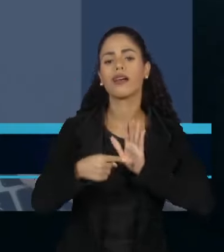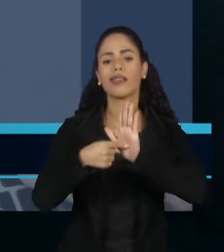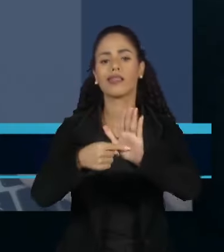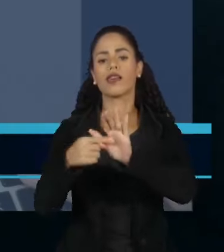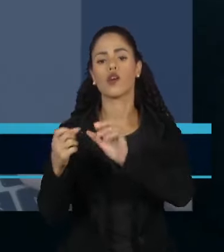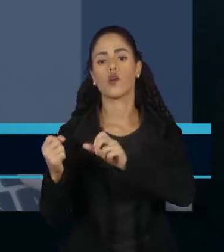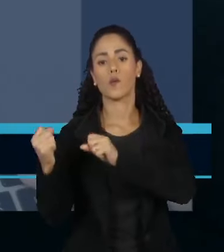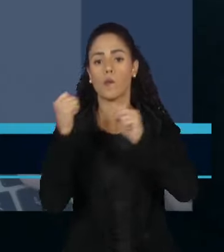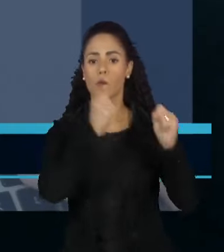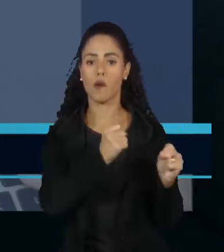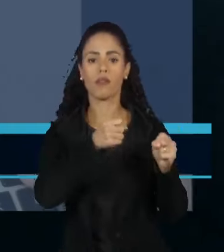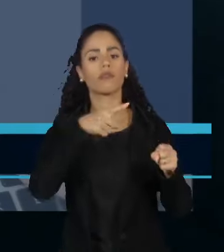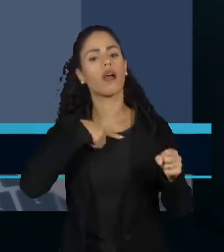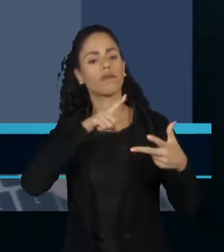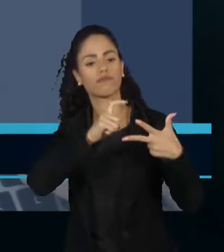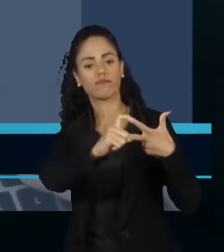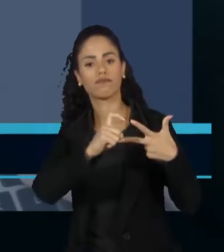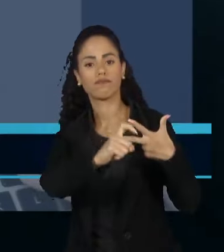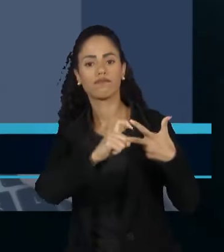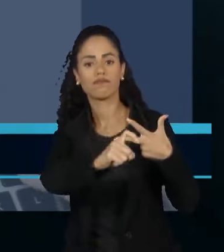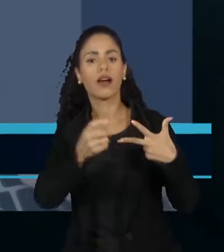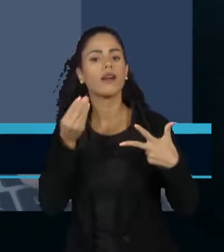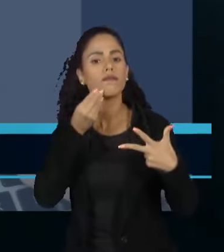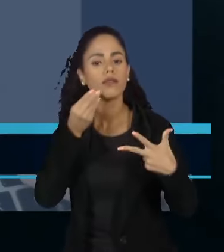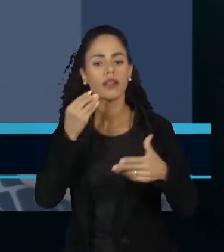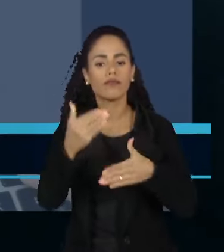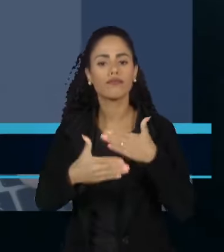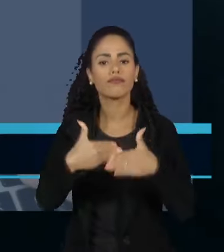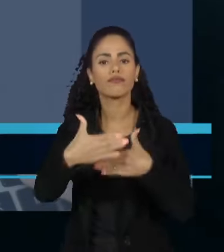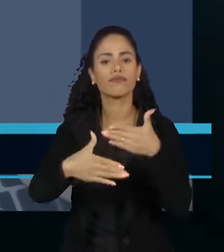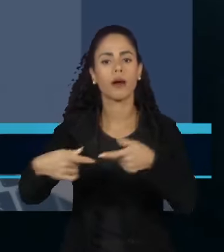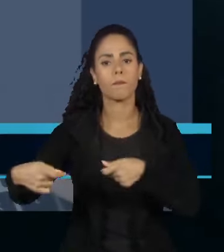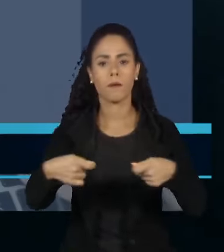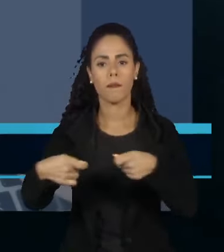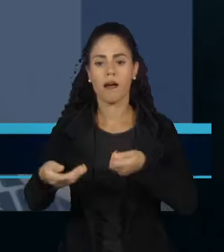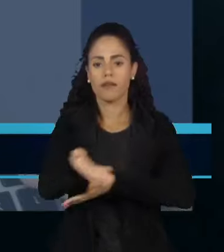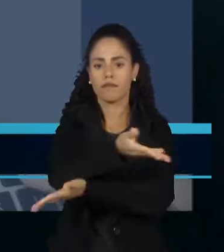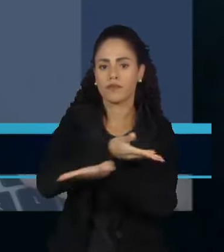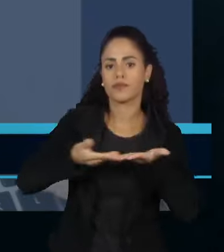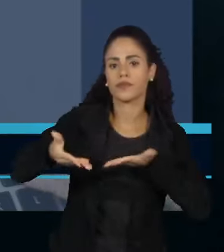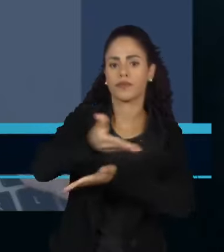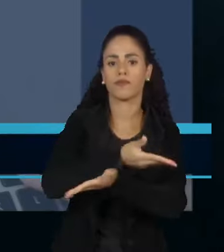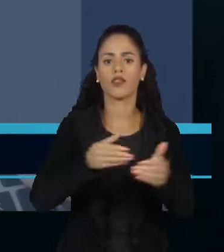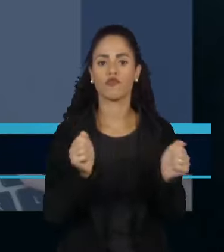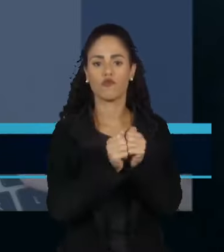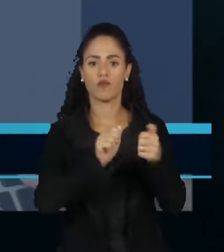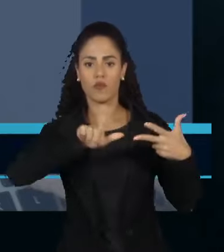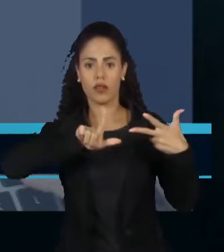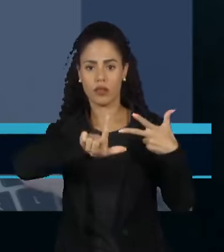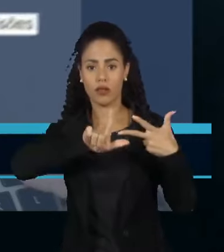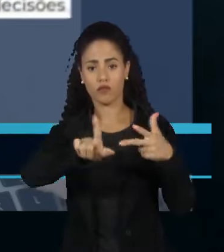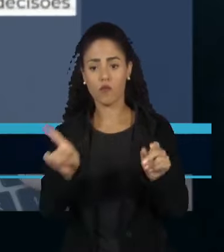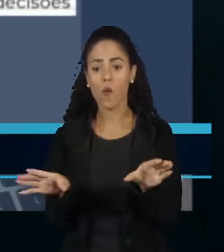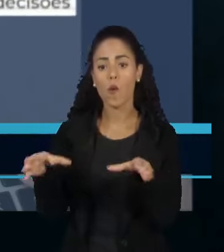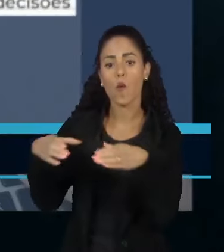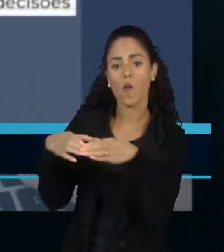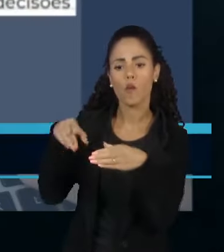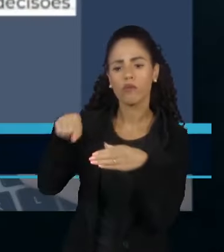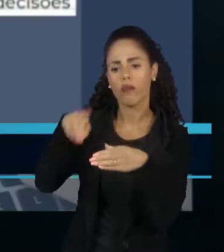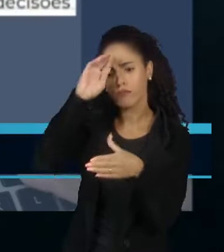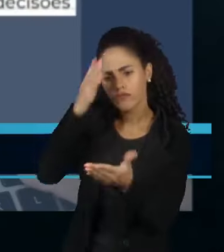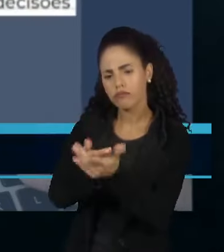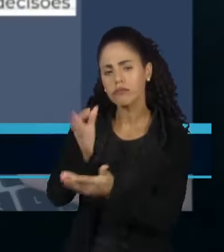Poder Executivo contribuirá para prolongar o tensionamento nas relações com o Legislativo. O grupo ainda diz ter